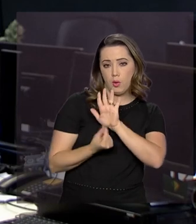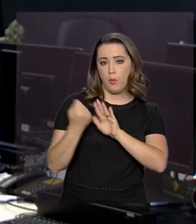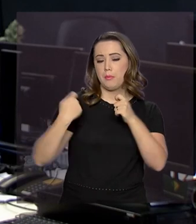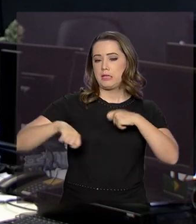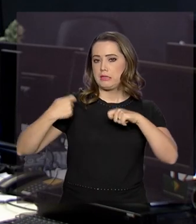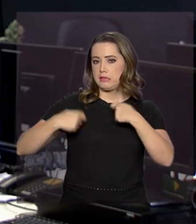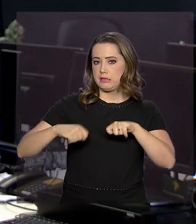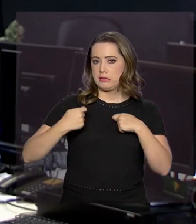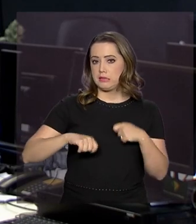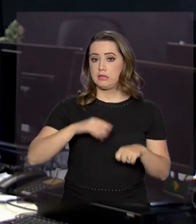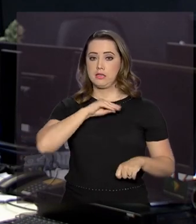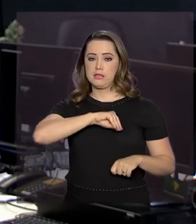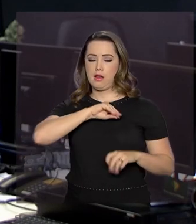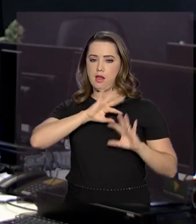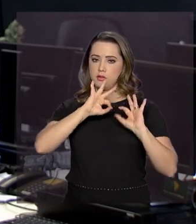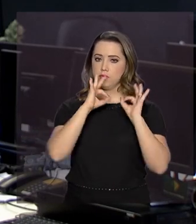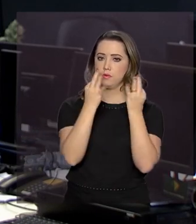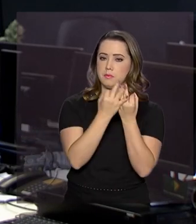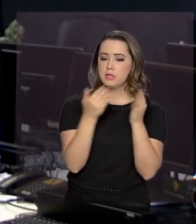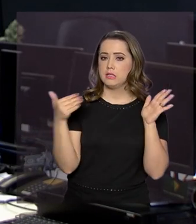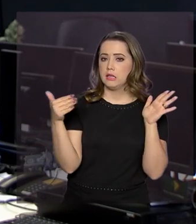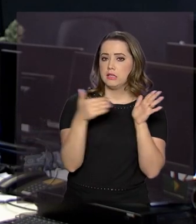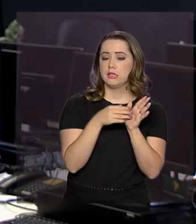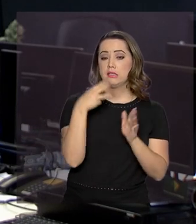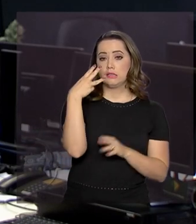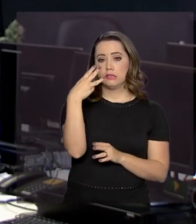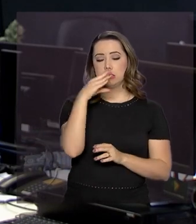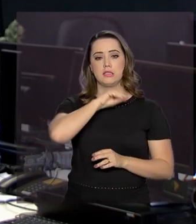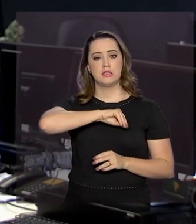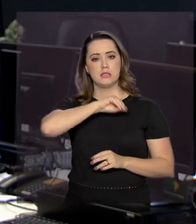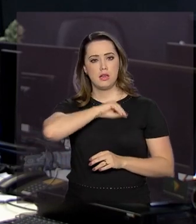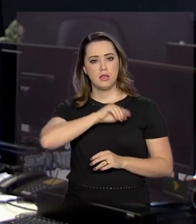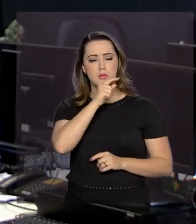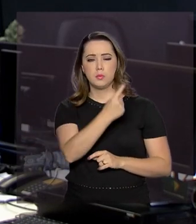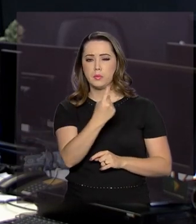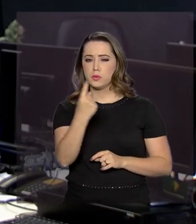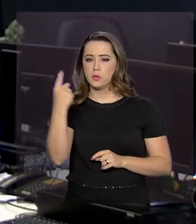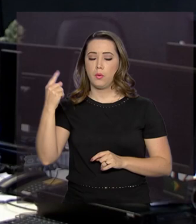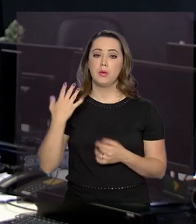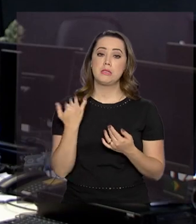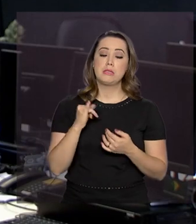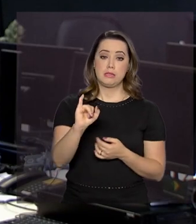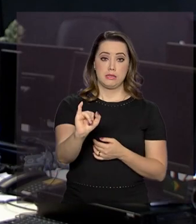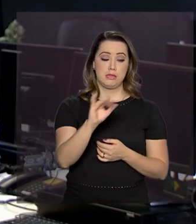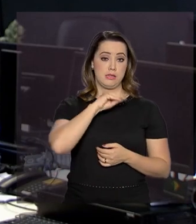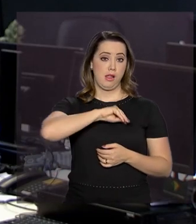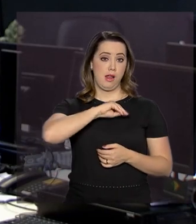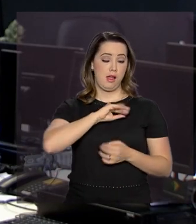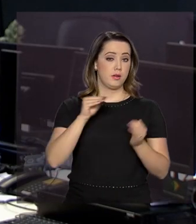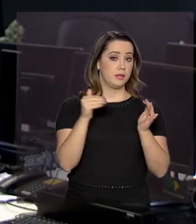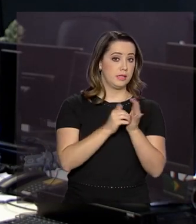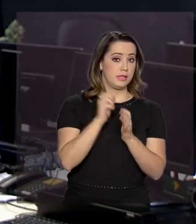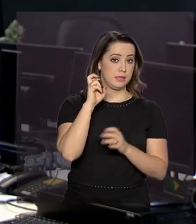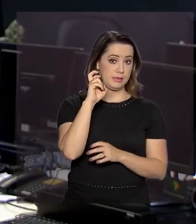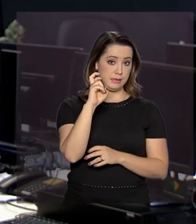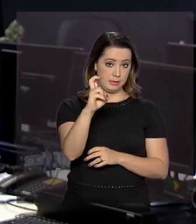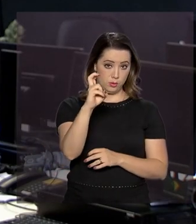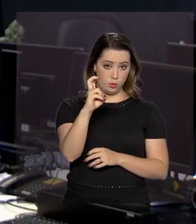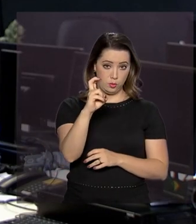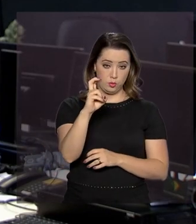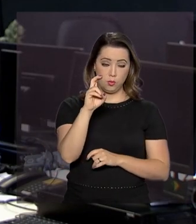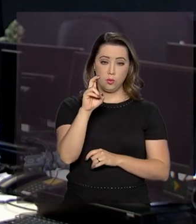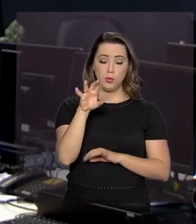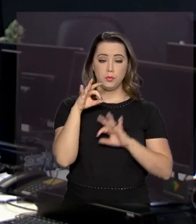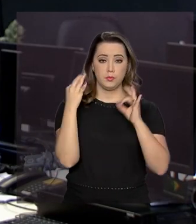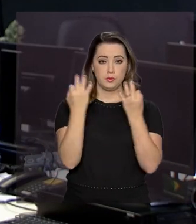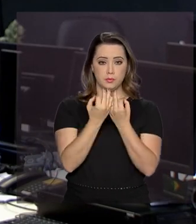preciso possuir renda familiar mensal de até 3 salários mínimos por pessoa. Quem tem renda familiar de até 5 salários mínimos por pessoa